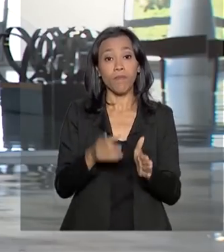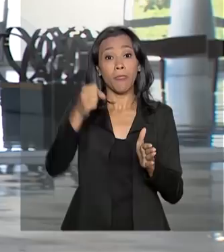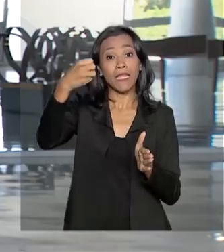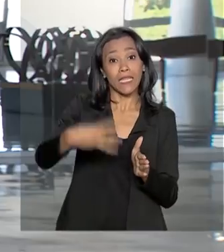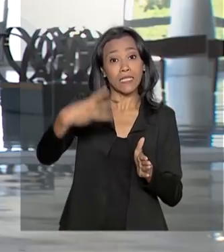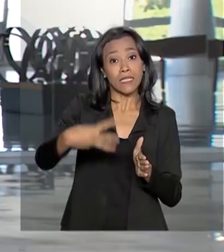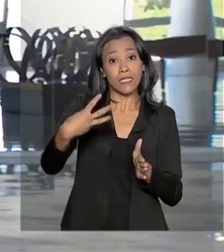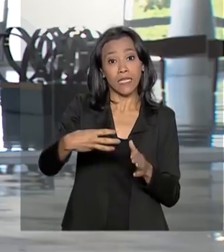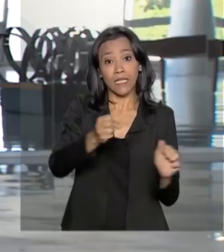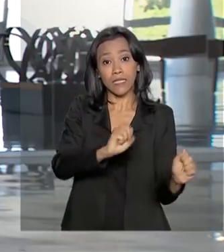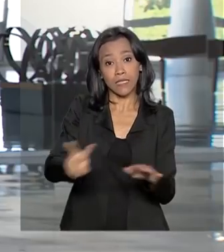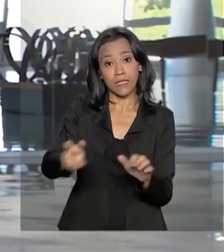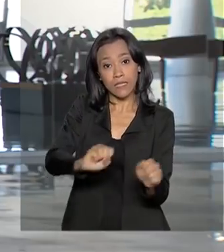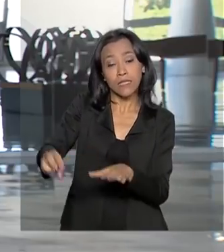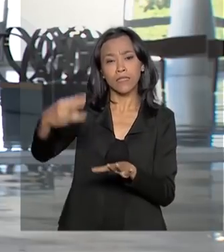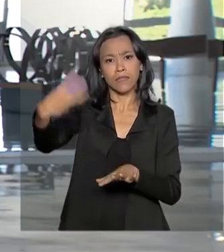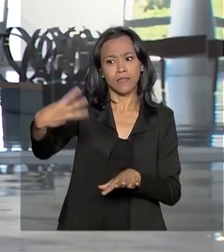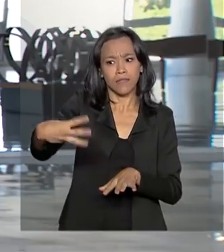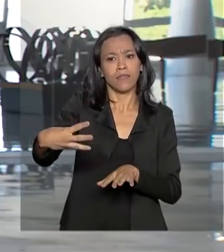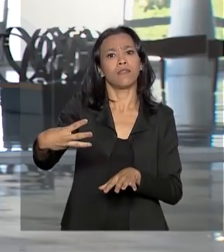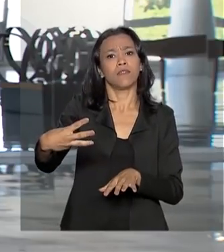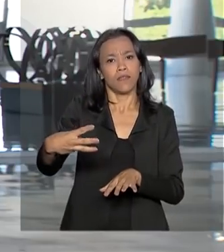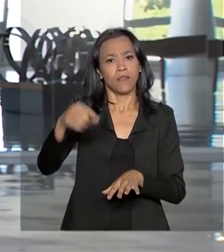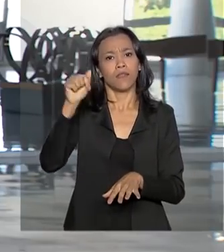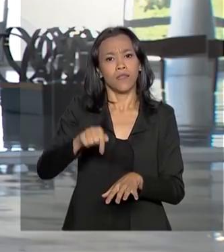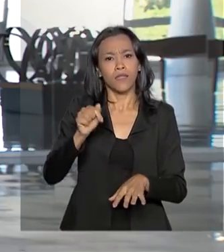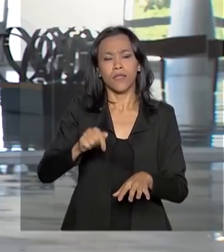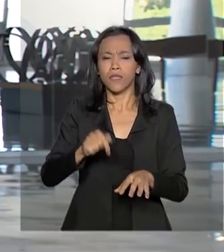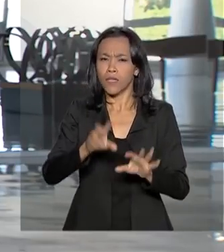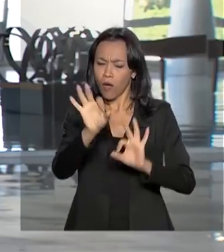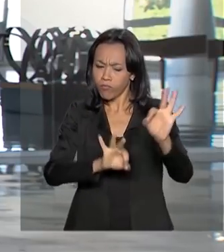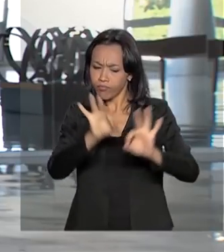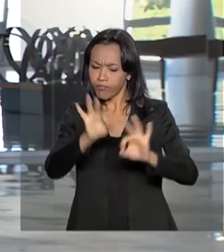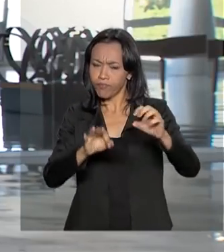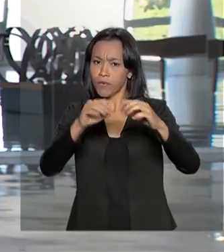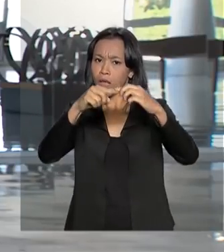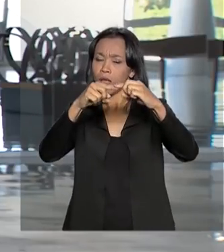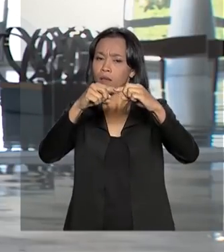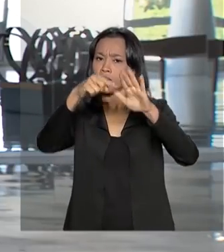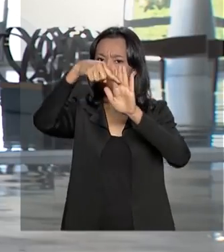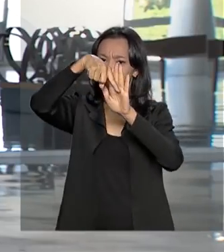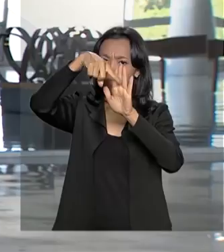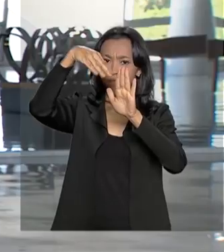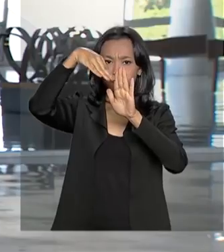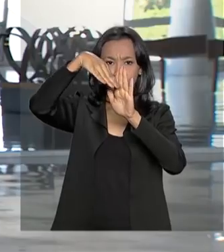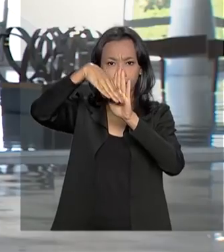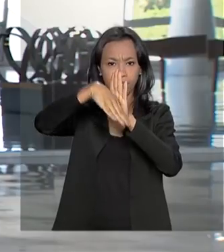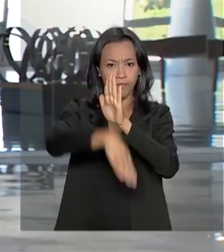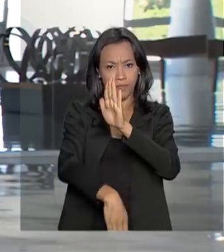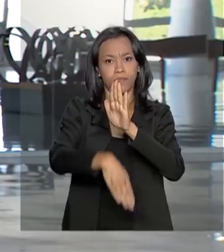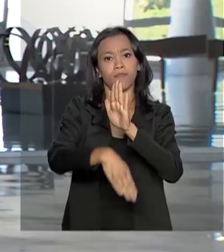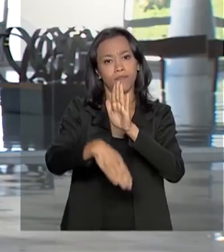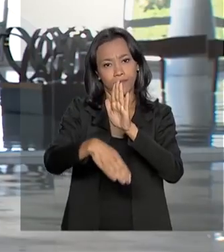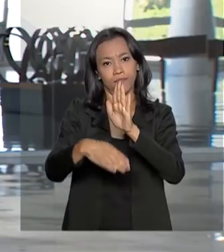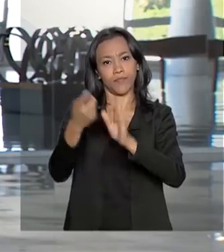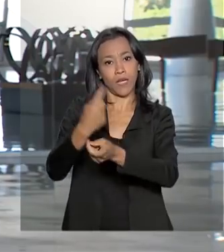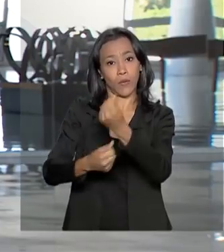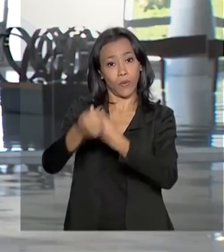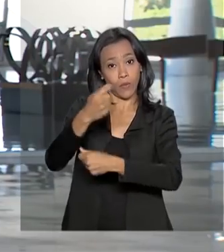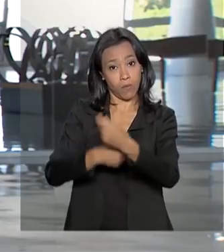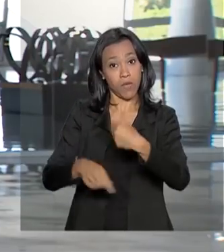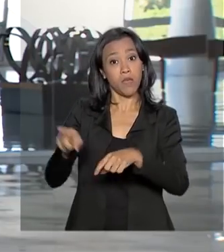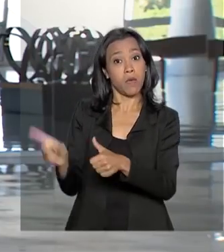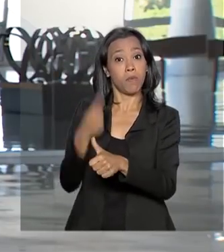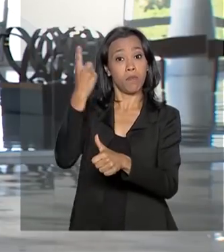terceira semana seguida que a projeção da inflação caiu, mas é a primeira vez que economistas ouvidos